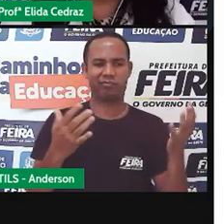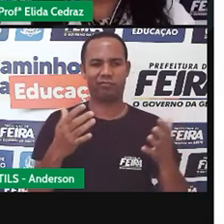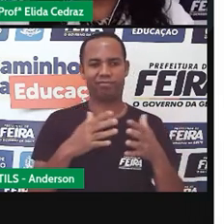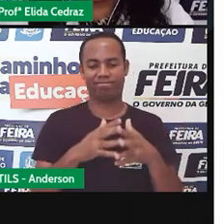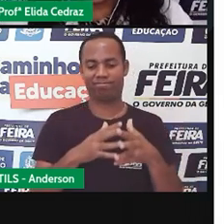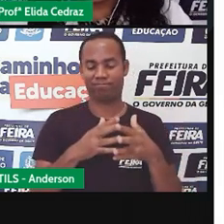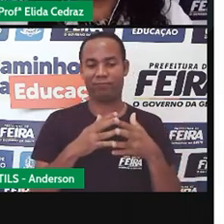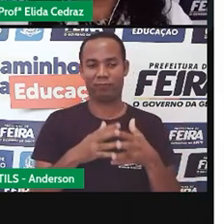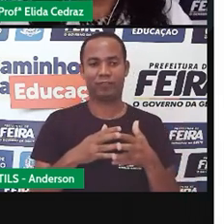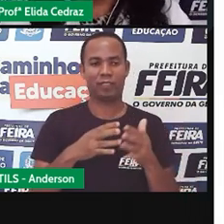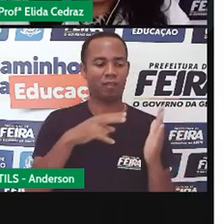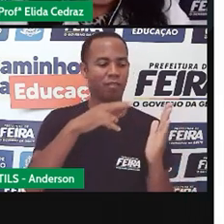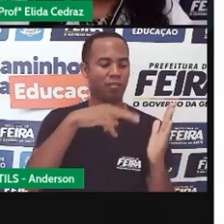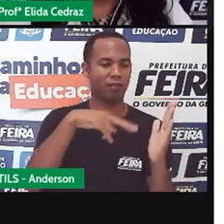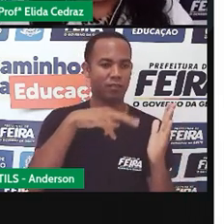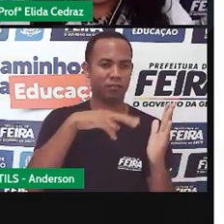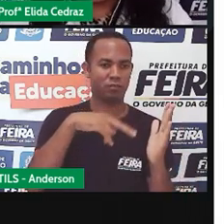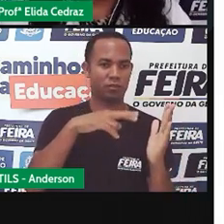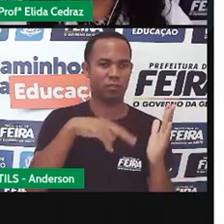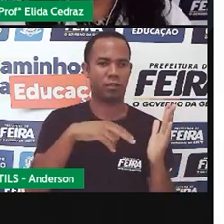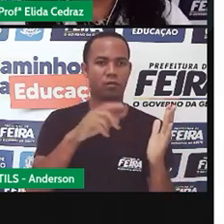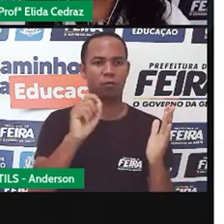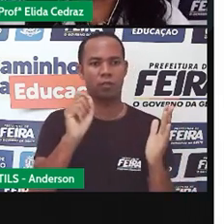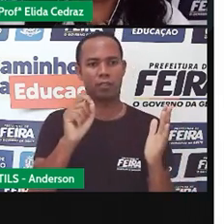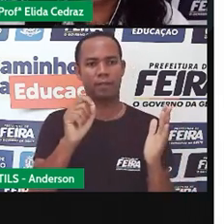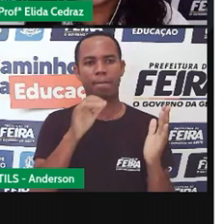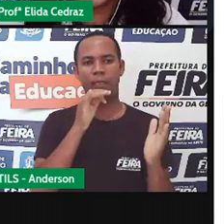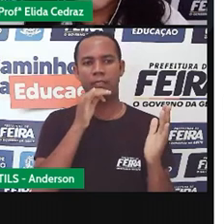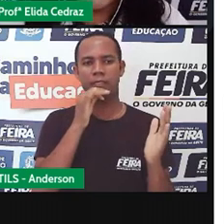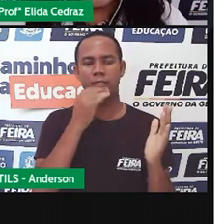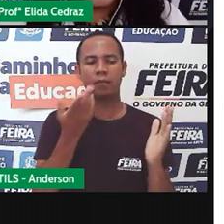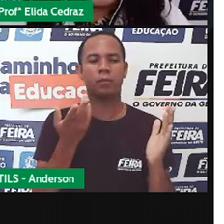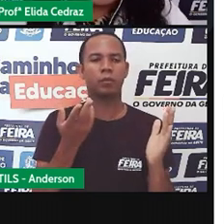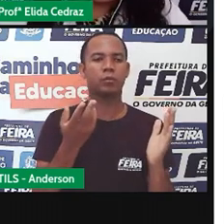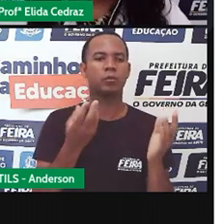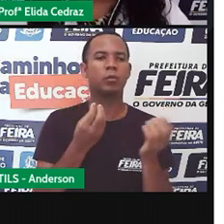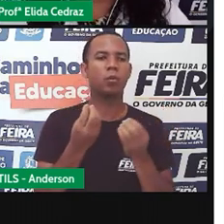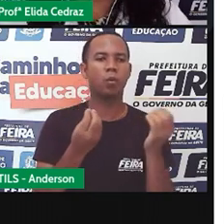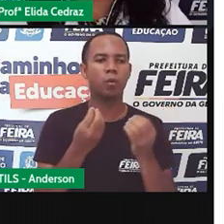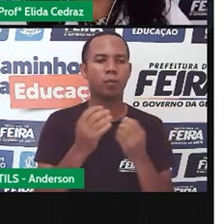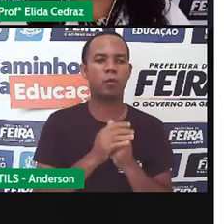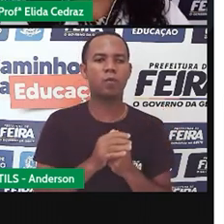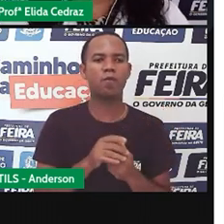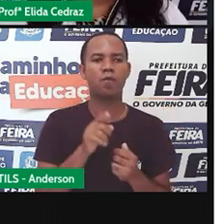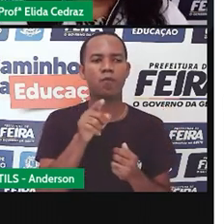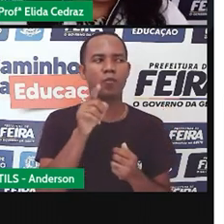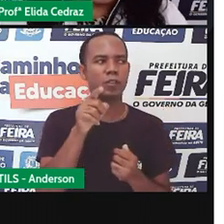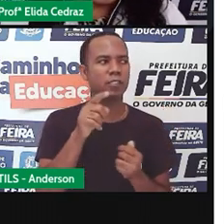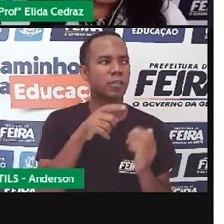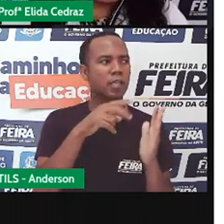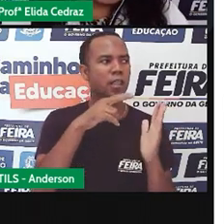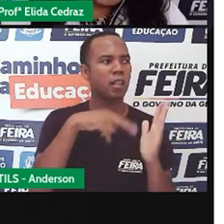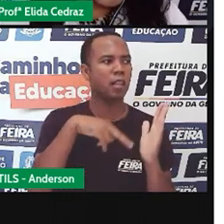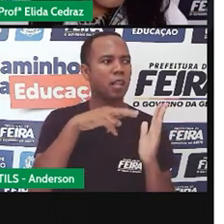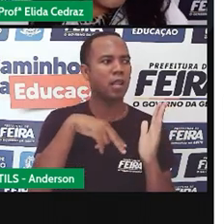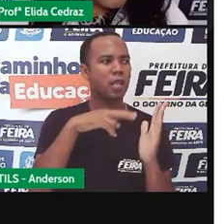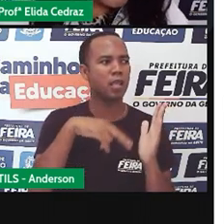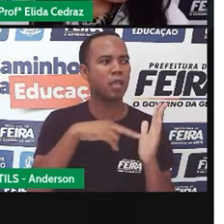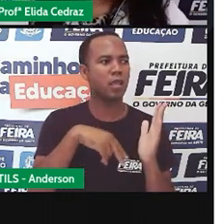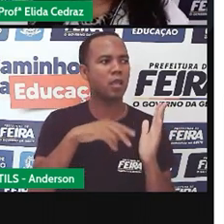eu vou ler o jornal. Você vai fazer a leitura num jornal. Mas o que é que você vai ler no jornal?